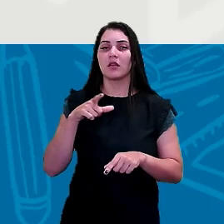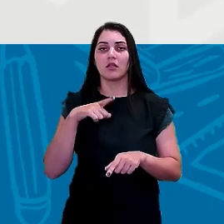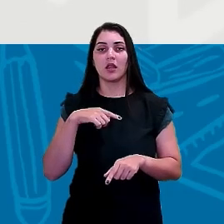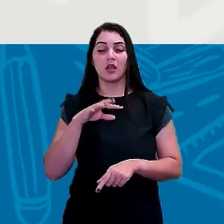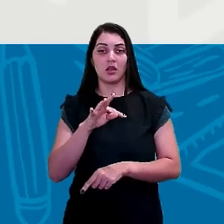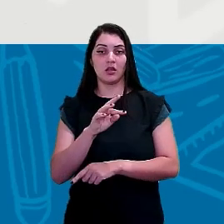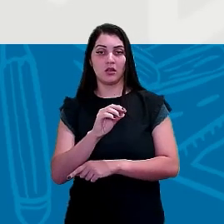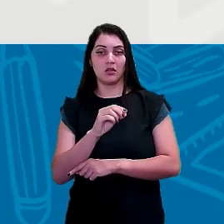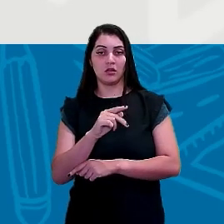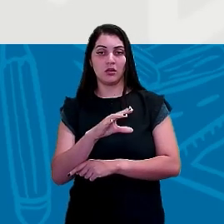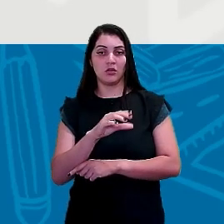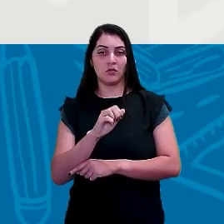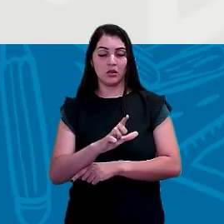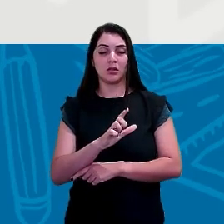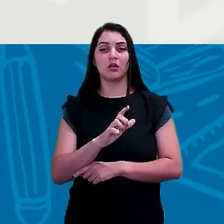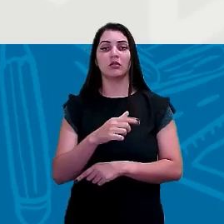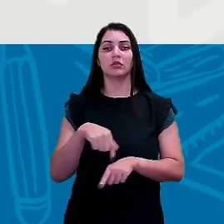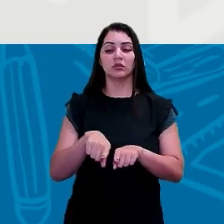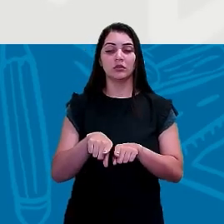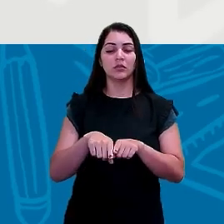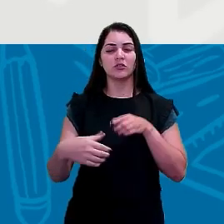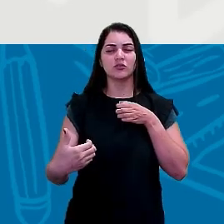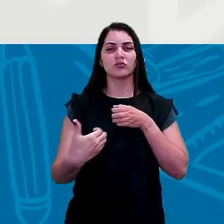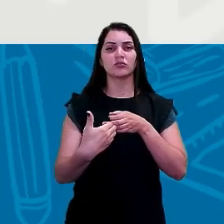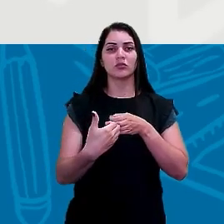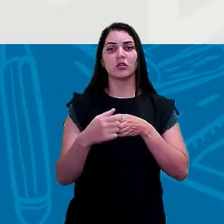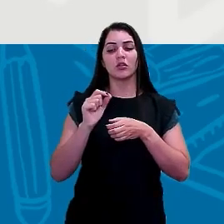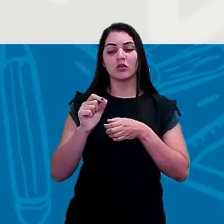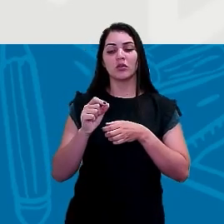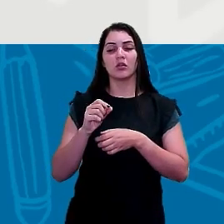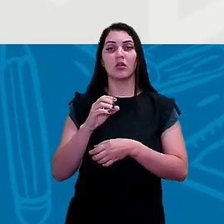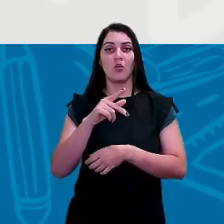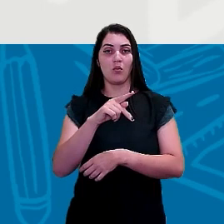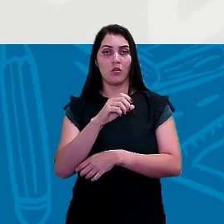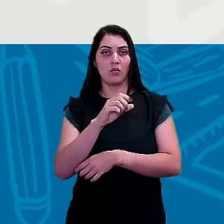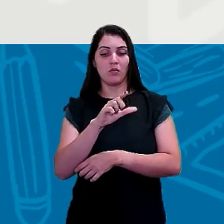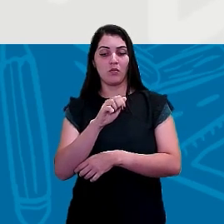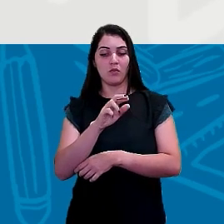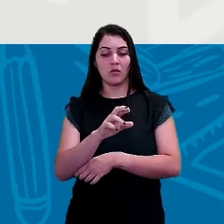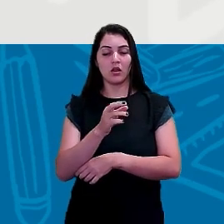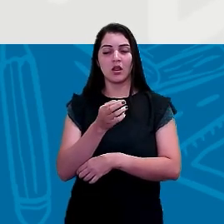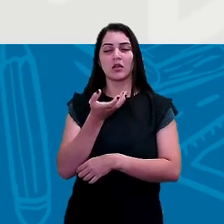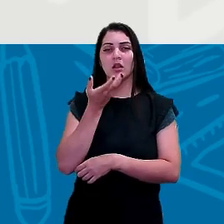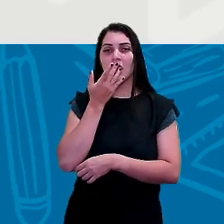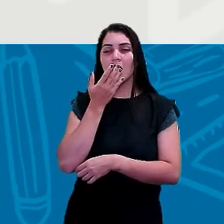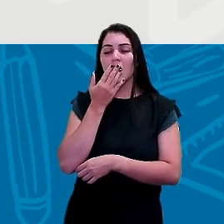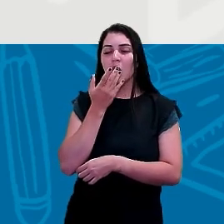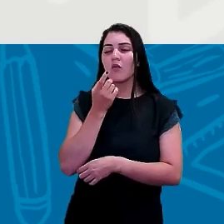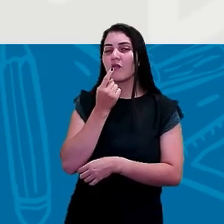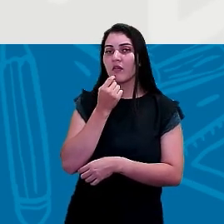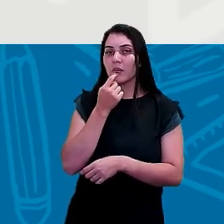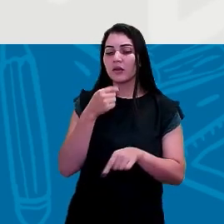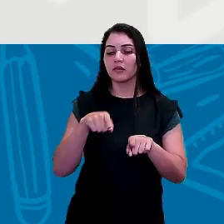trocada pelo trópico de câncer, atingida até o círculo polar ártico, que é esse clima ali que está em